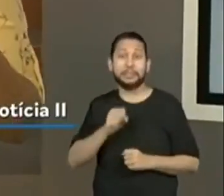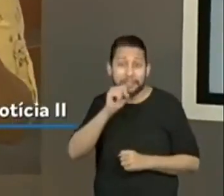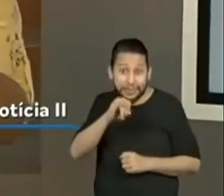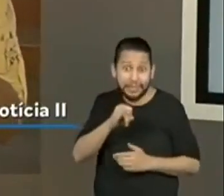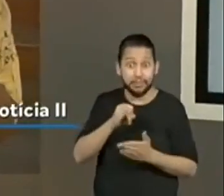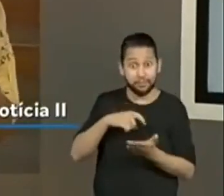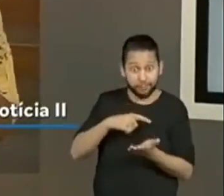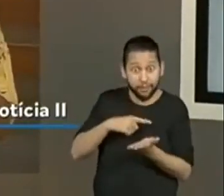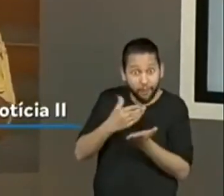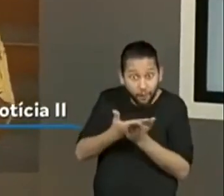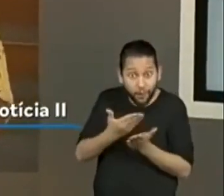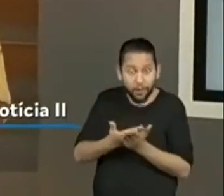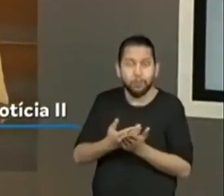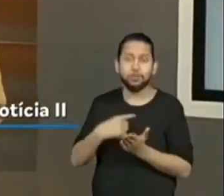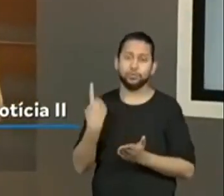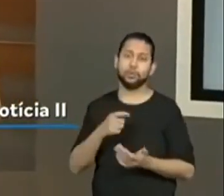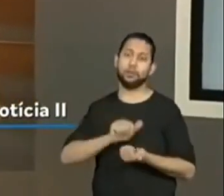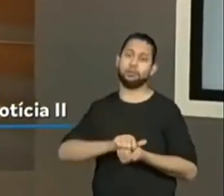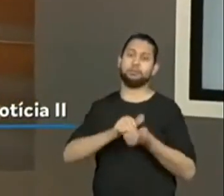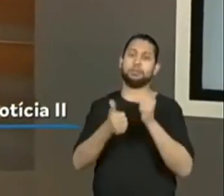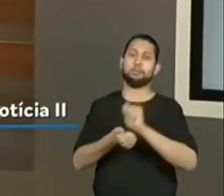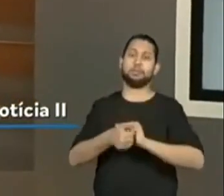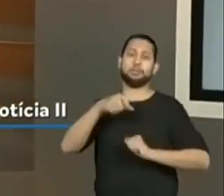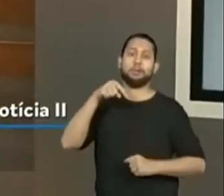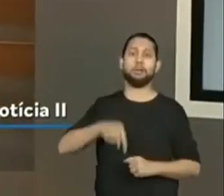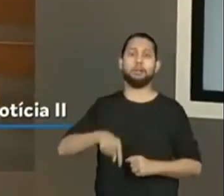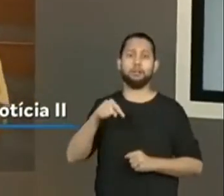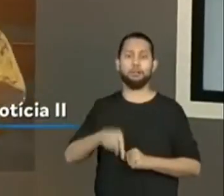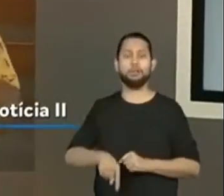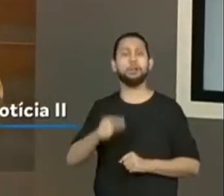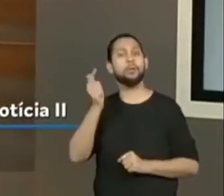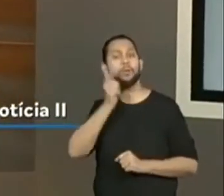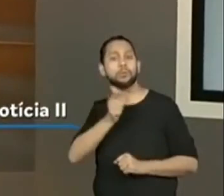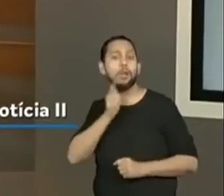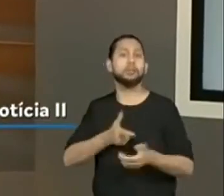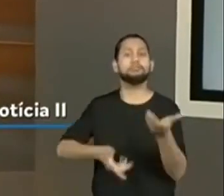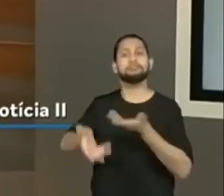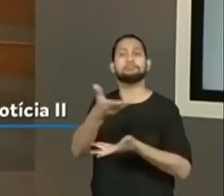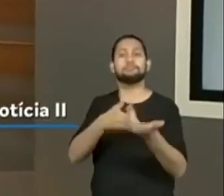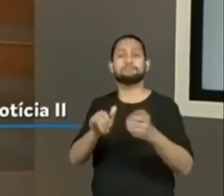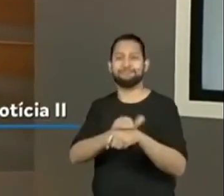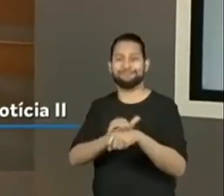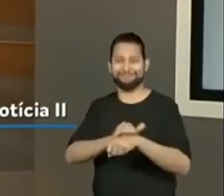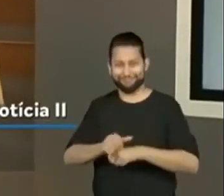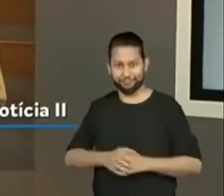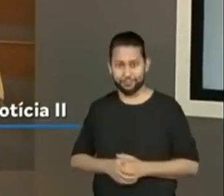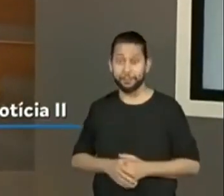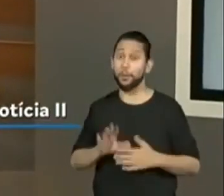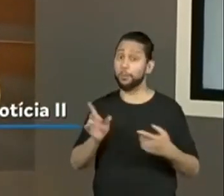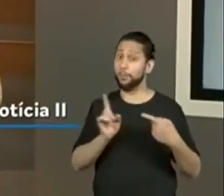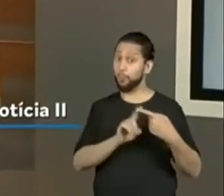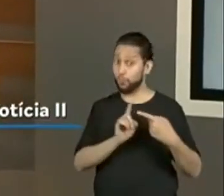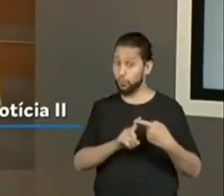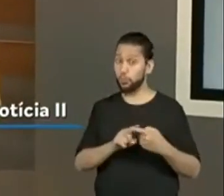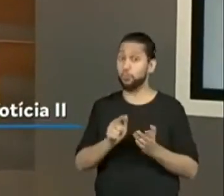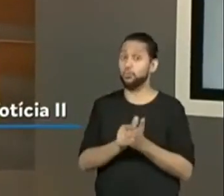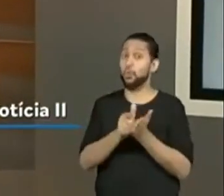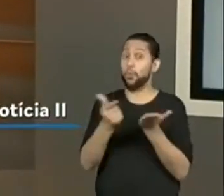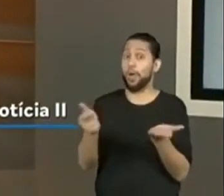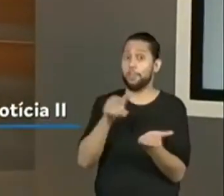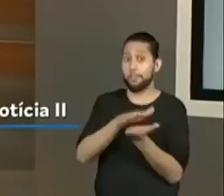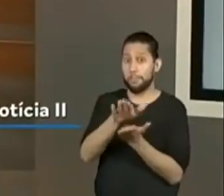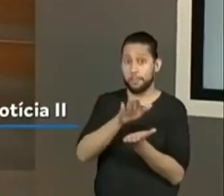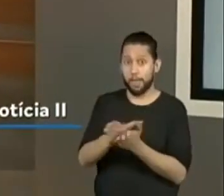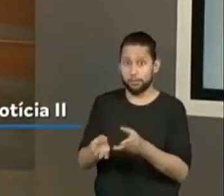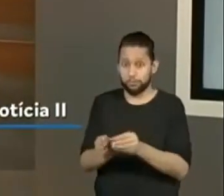mais. Então, já sabemos que o foco dessas sequências são telejornais. A sequência 1 foi sobre jornais impressos e a sequência